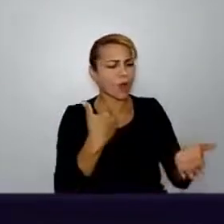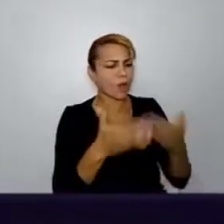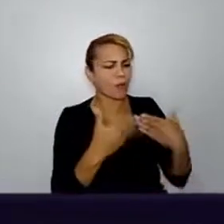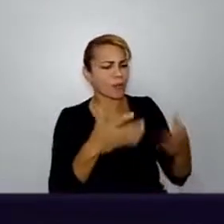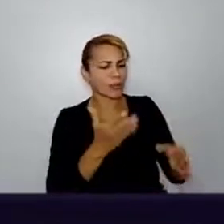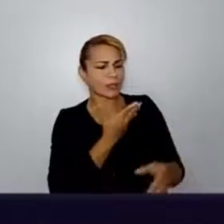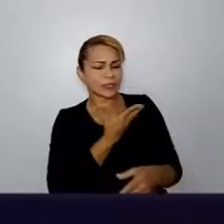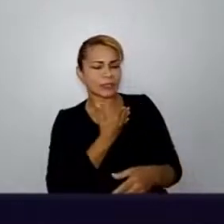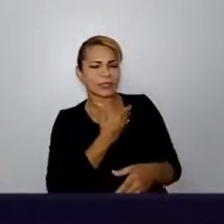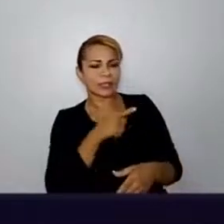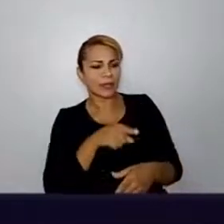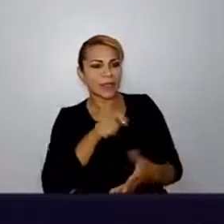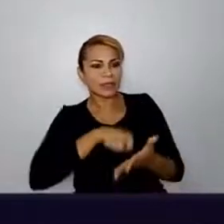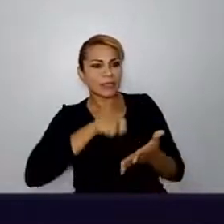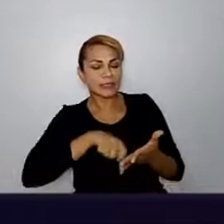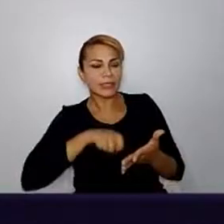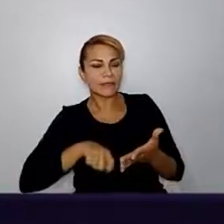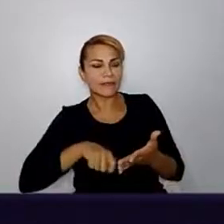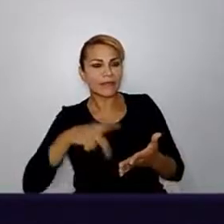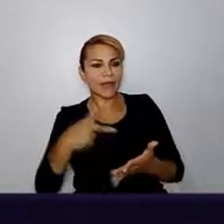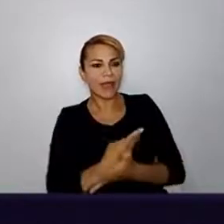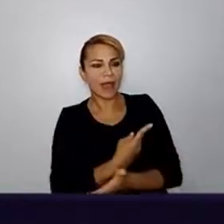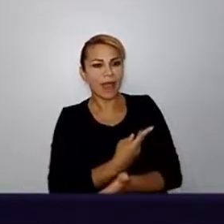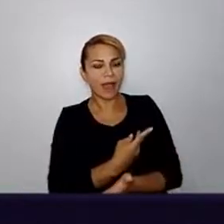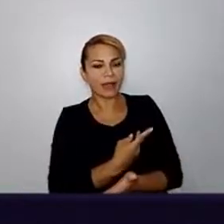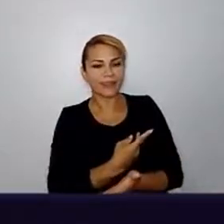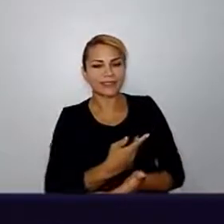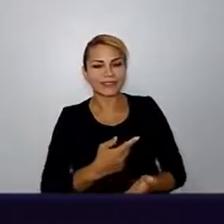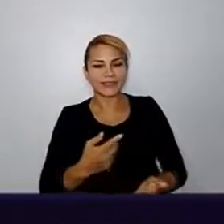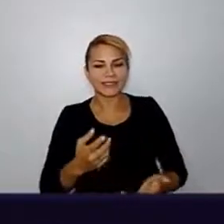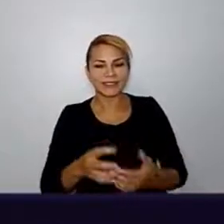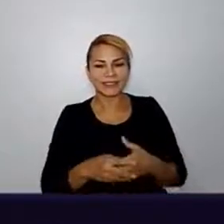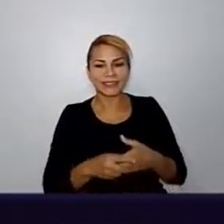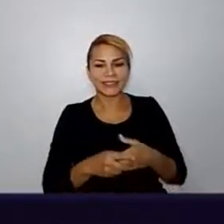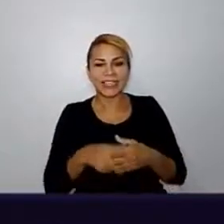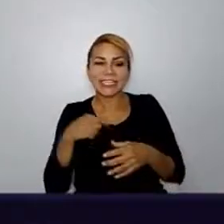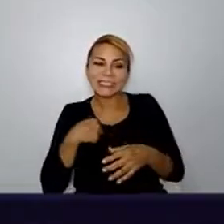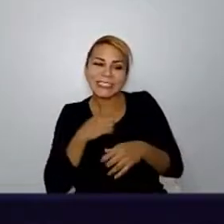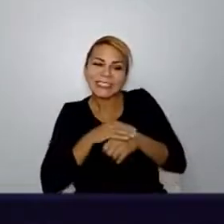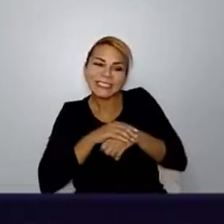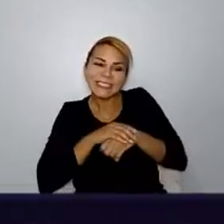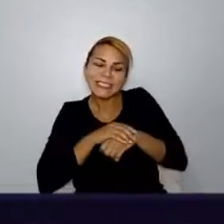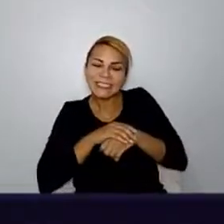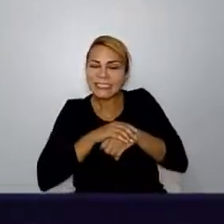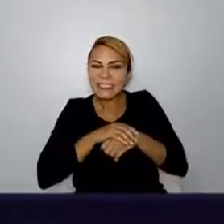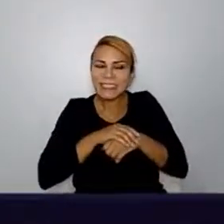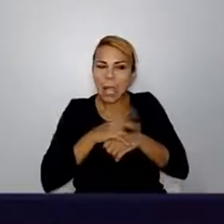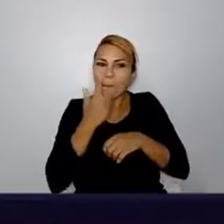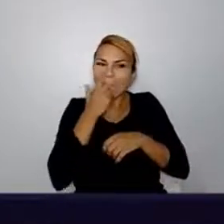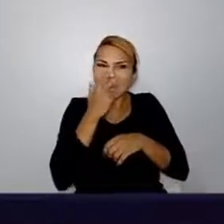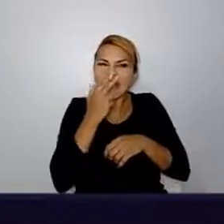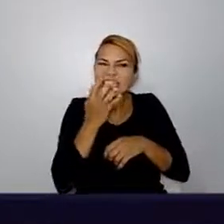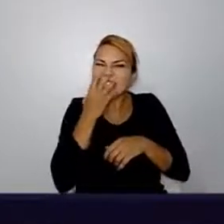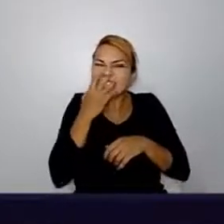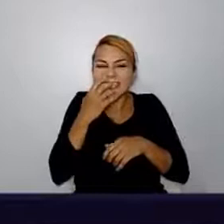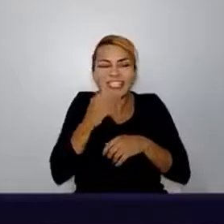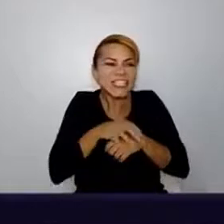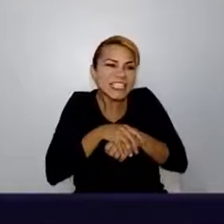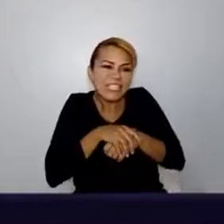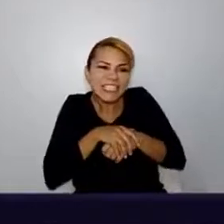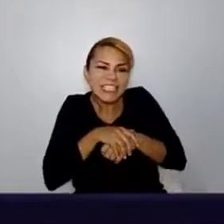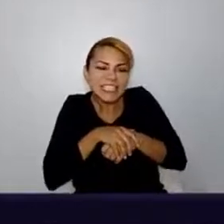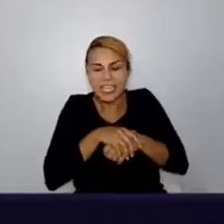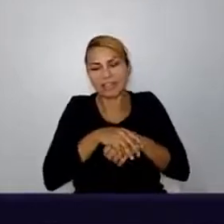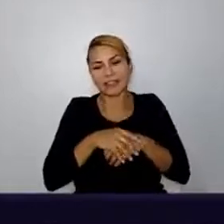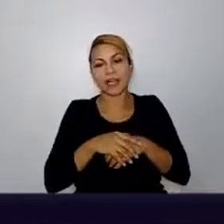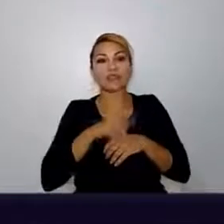traduziu errado, o cara escreveu. Aí eu fiquei, tipo, um cachorrinho depois, foi ok. Aí eu falei, agora não, eu vou ter que, nunca